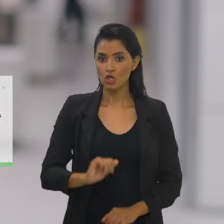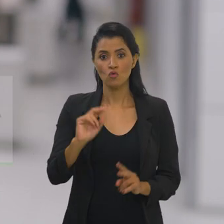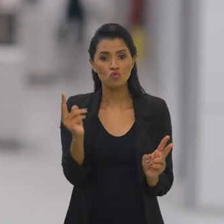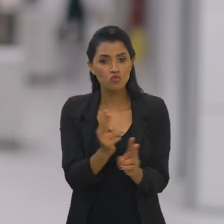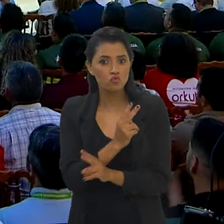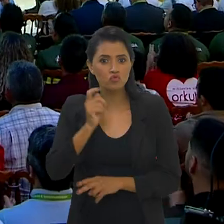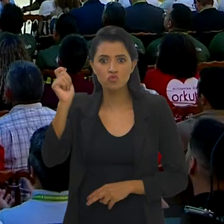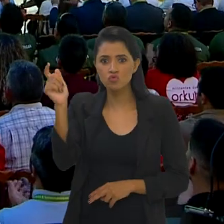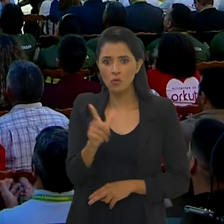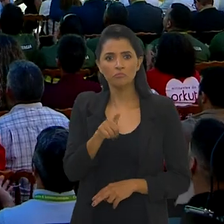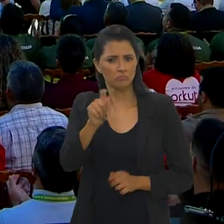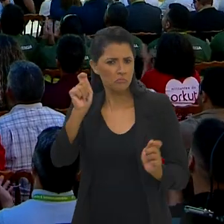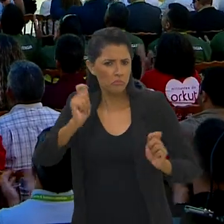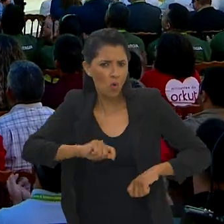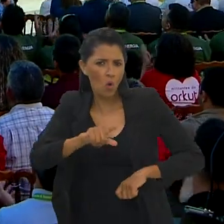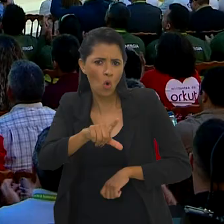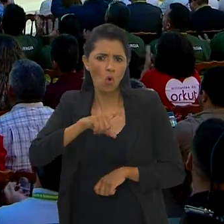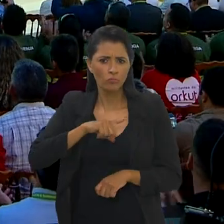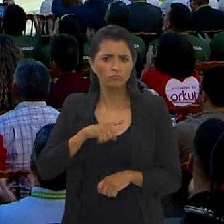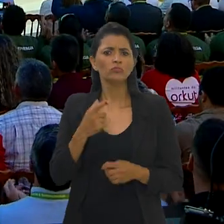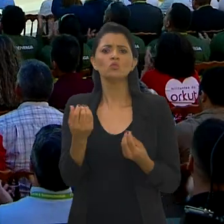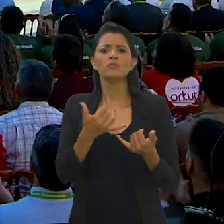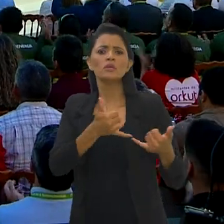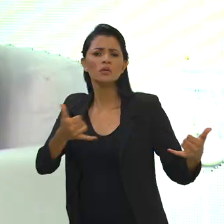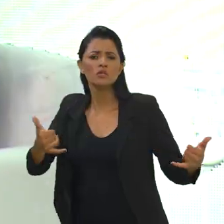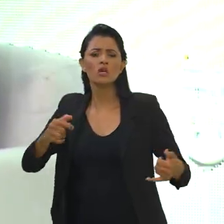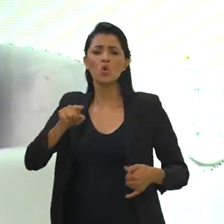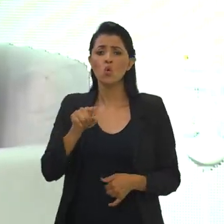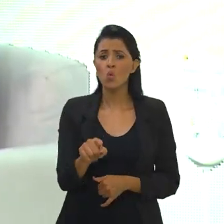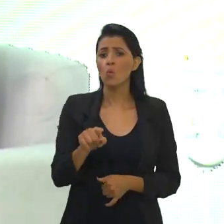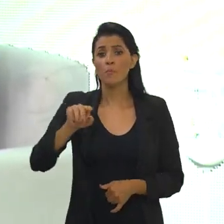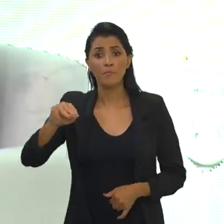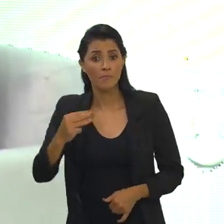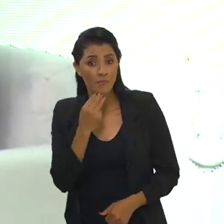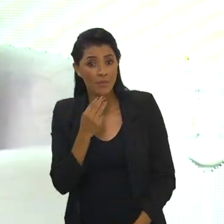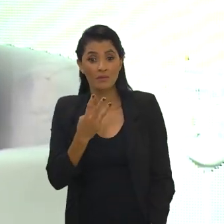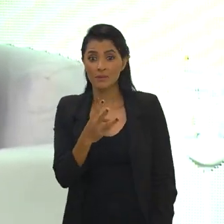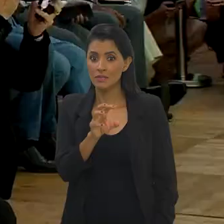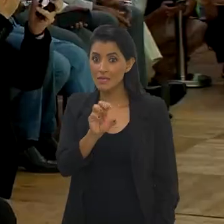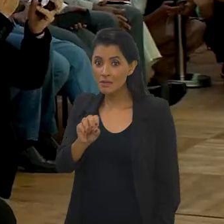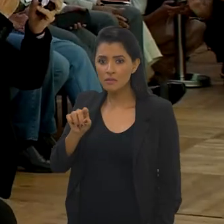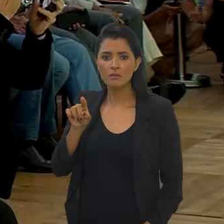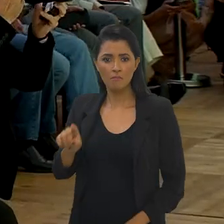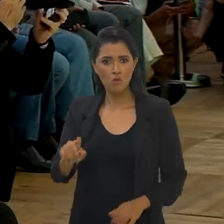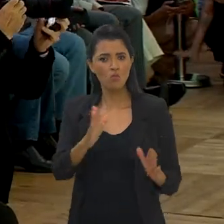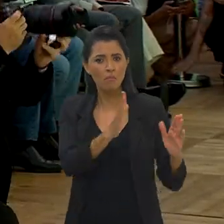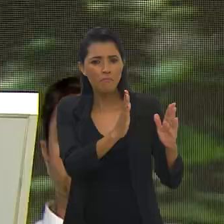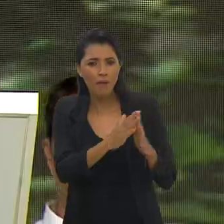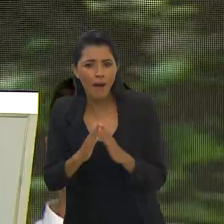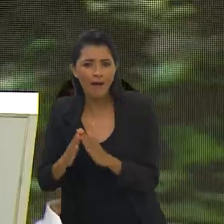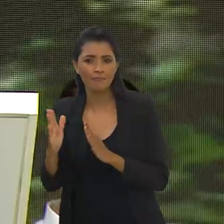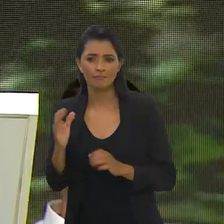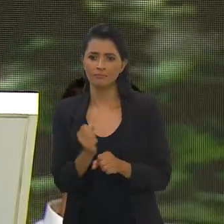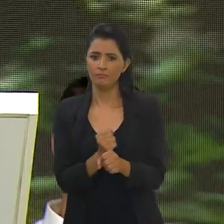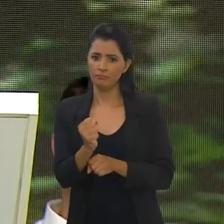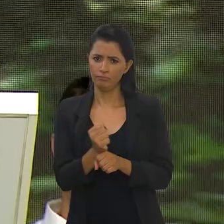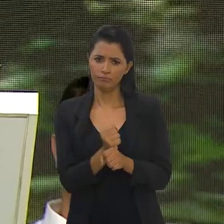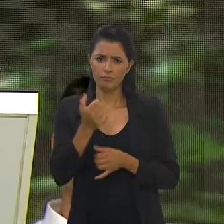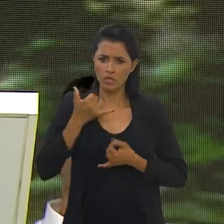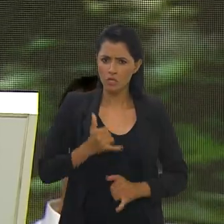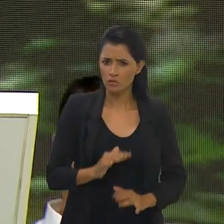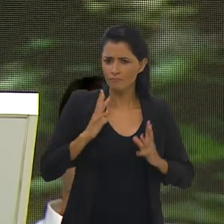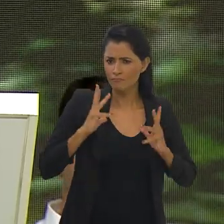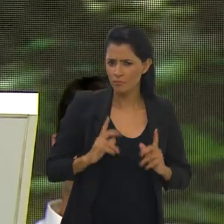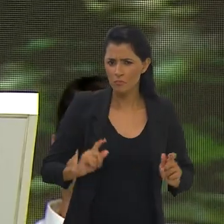O complexo tem capacidade de abastecer 1 milhão e 300 mil residências por ano. Com a energia língua